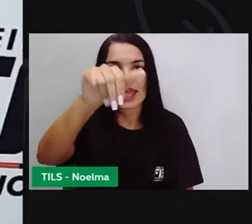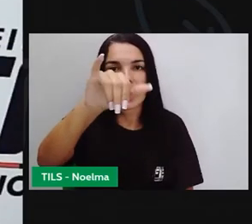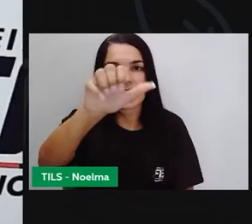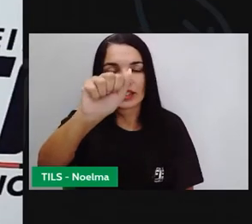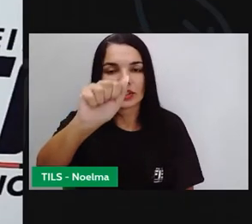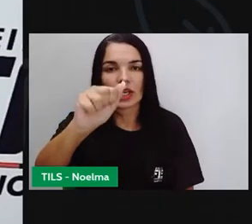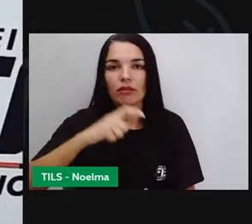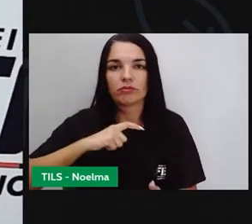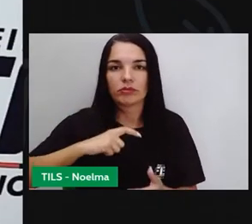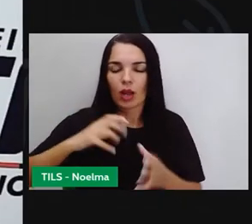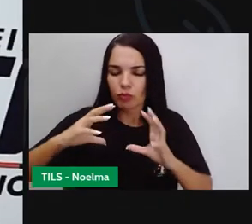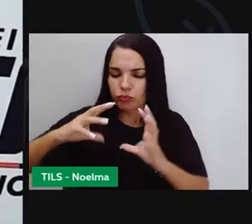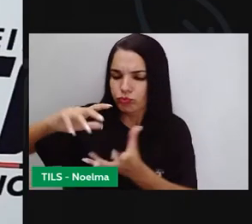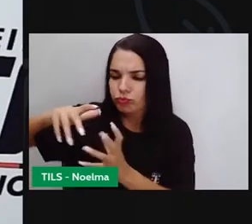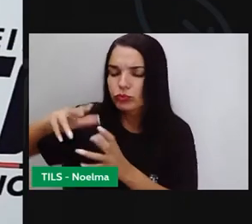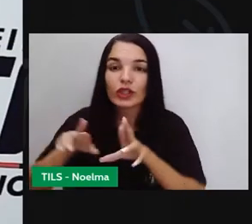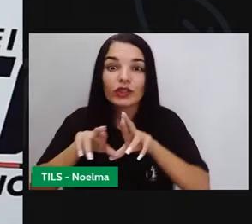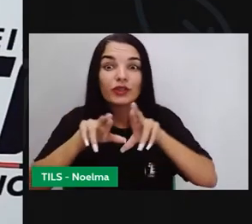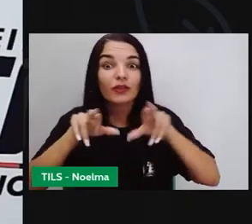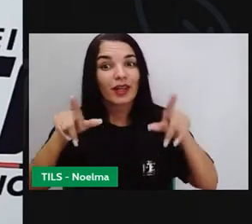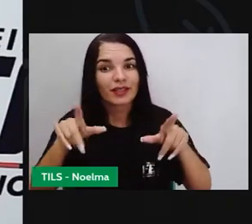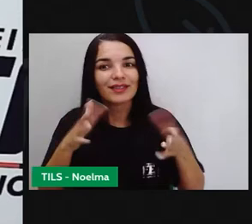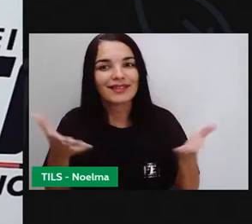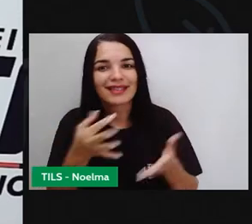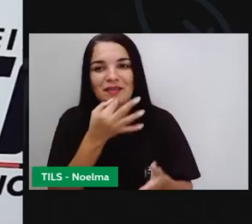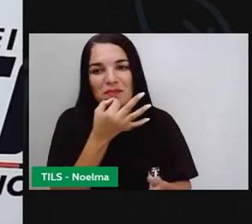muito bonito. Então, fica ali.